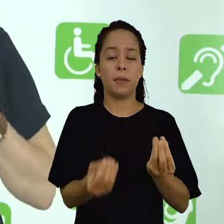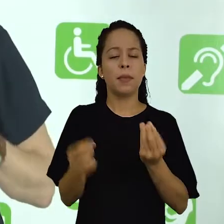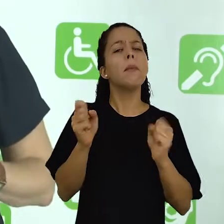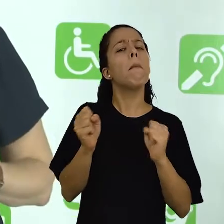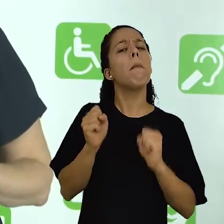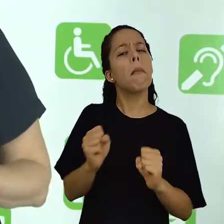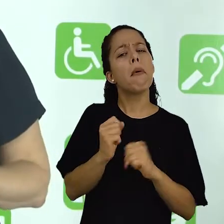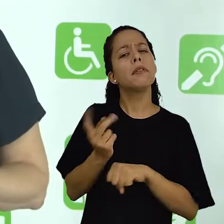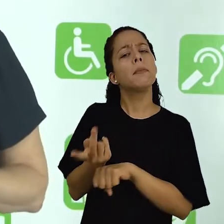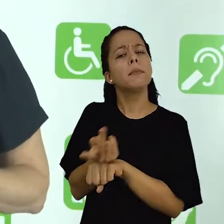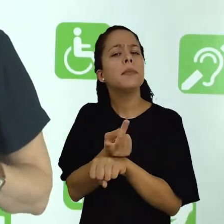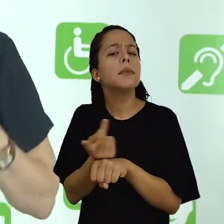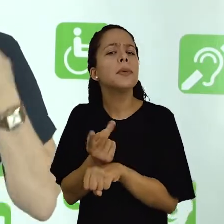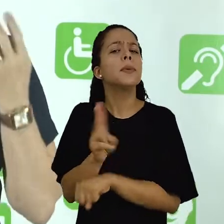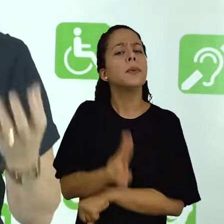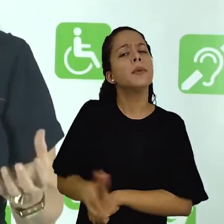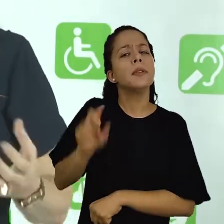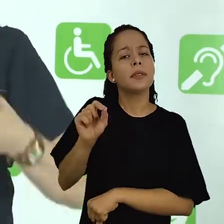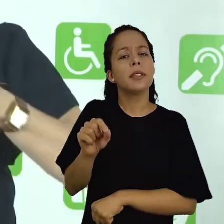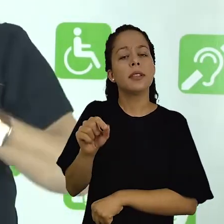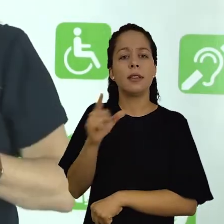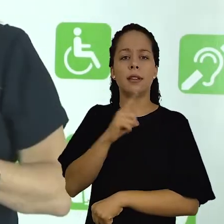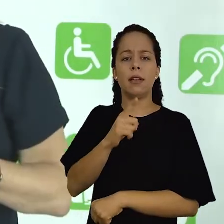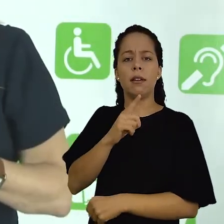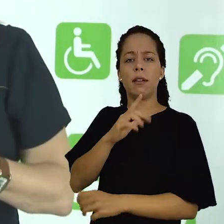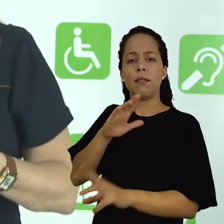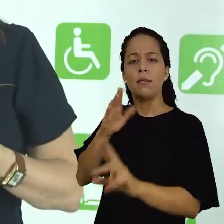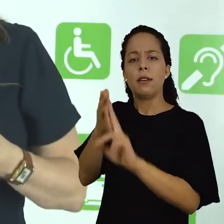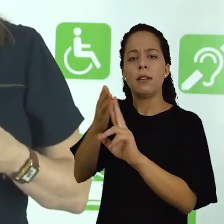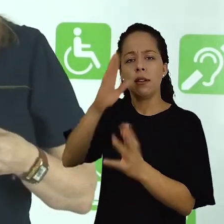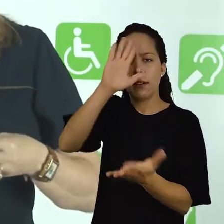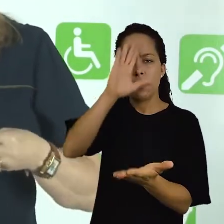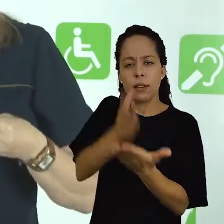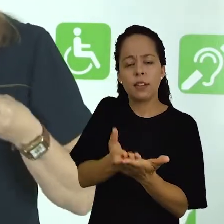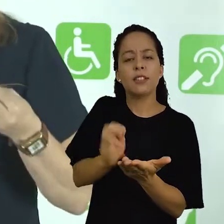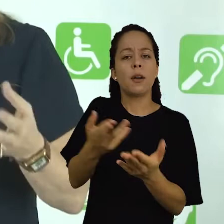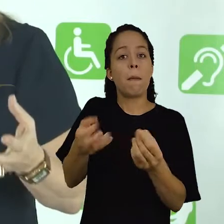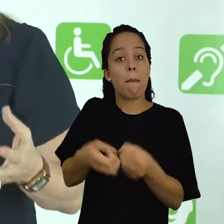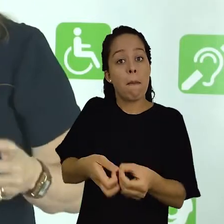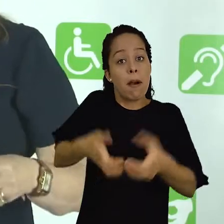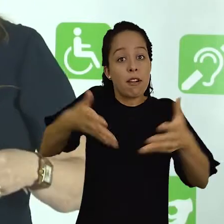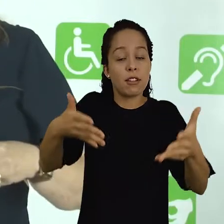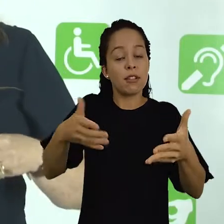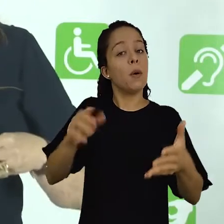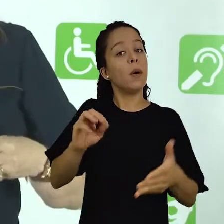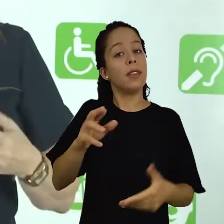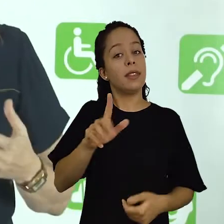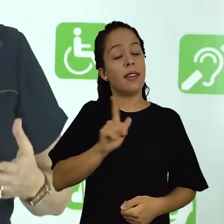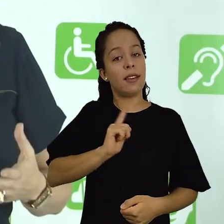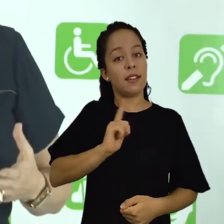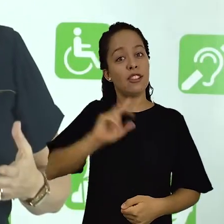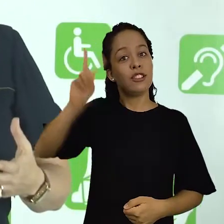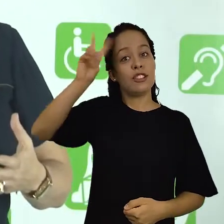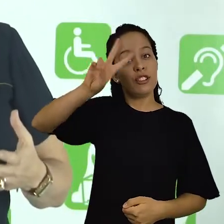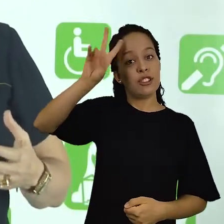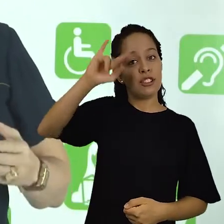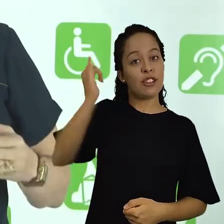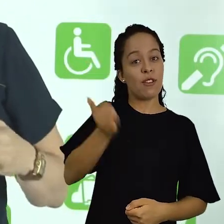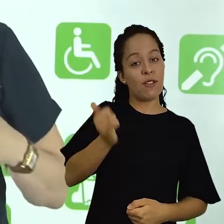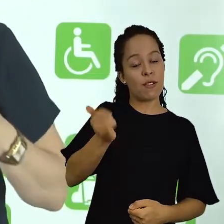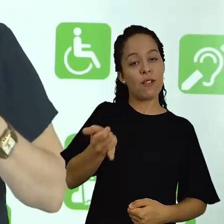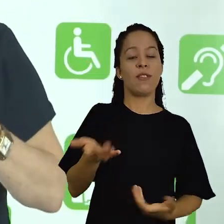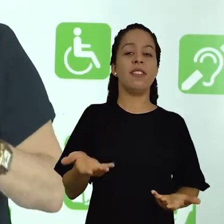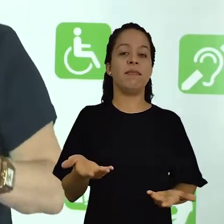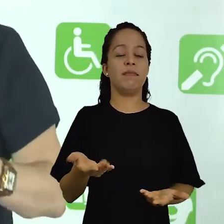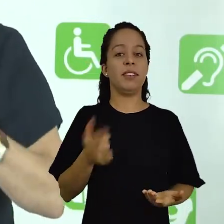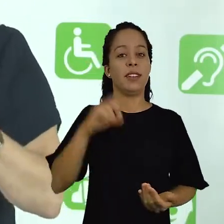diversas formas. Você pode buscar uma explicação por meio de crenças, por meio de magias, por